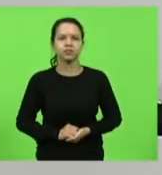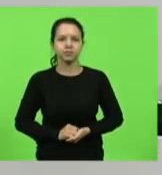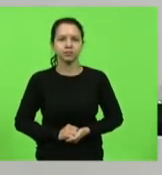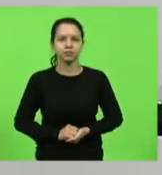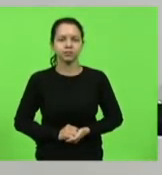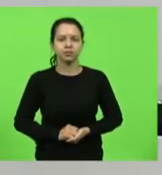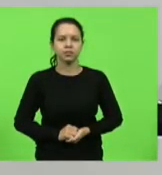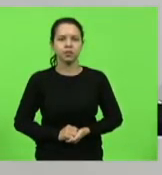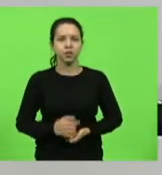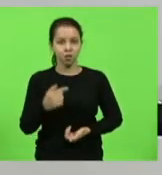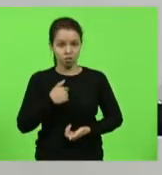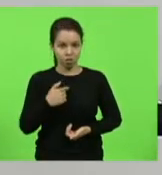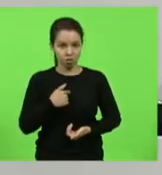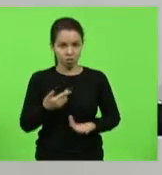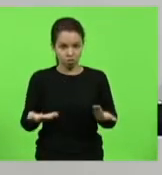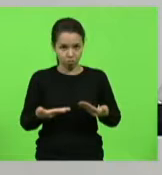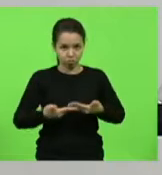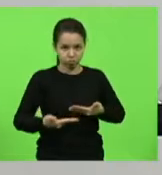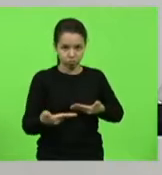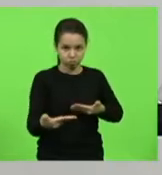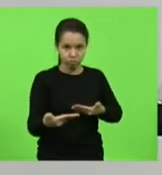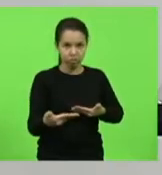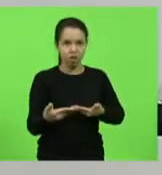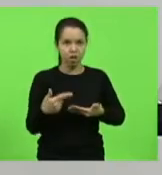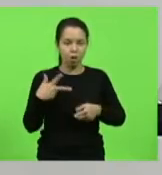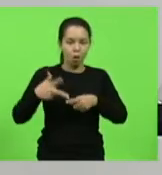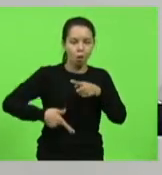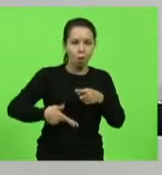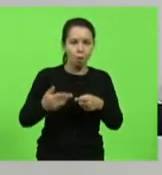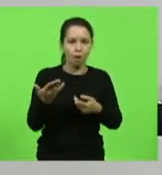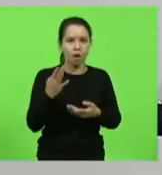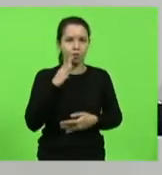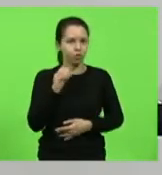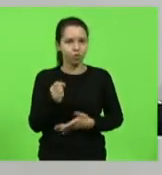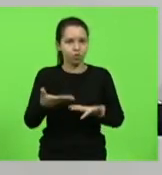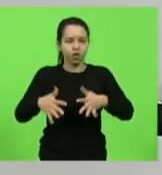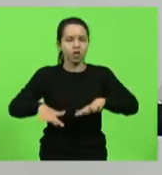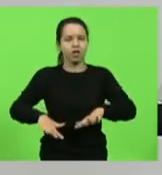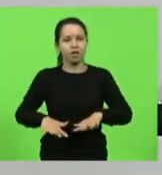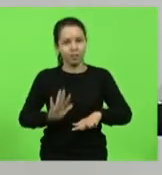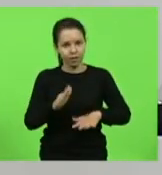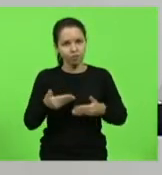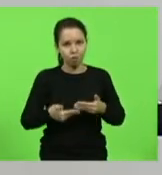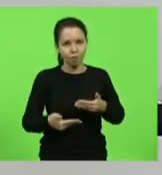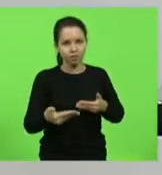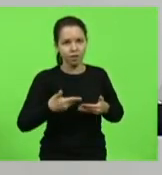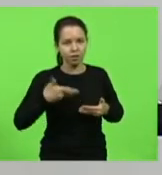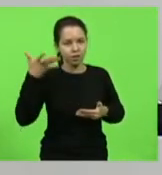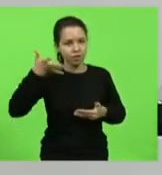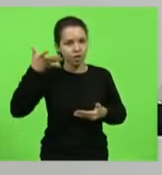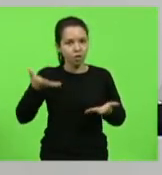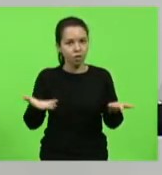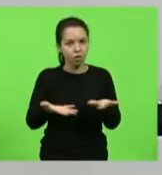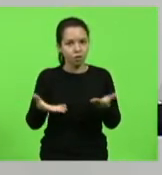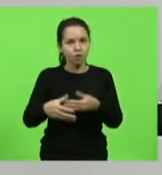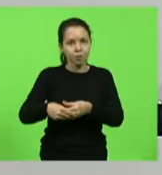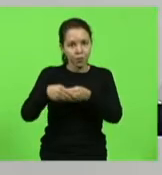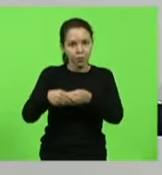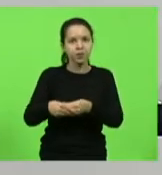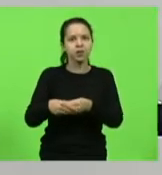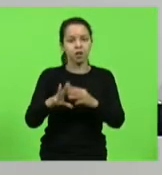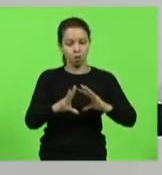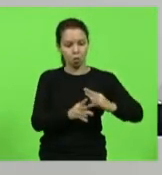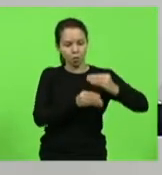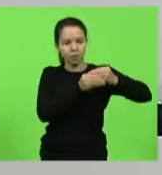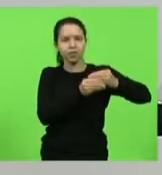Vou tomar liberdade aqui, não quis interromper o deputado Bruno, mas vou começar aqui a minha fala de hoje, complementando a fala do